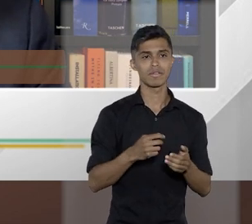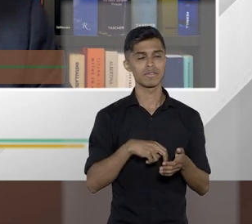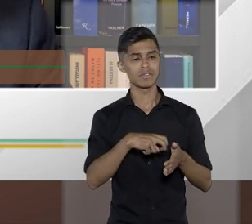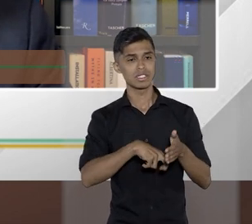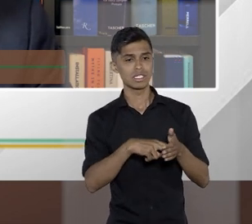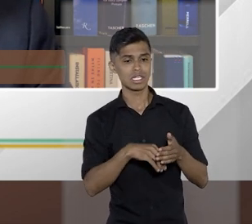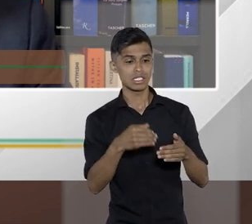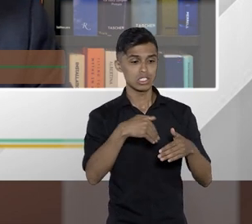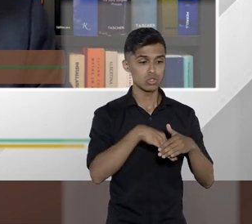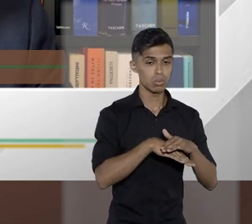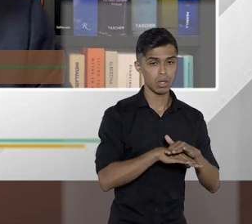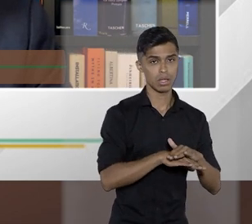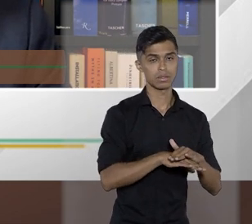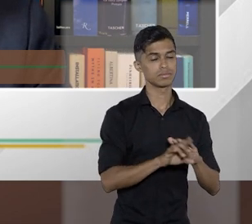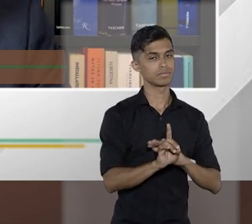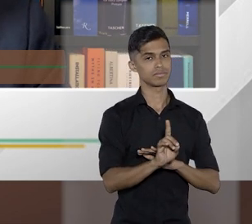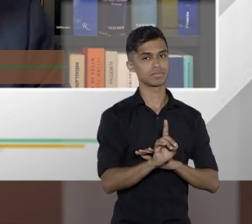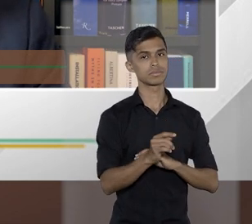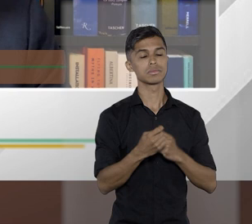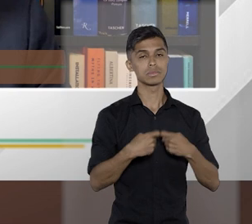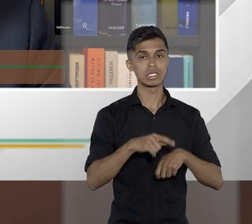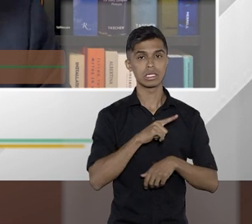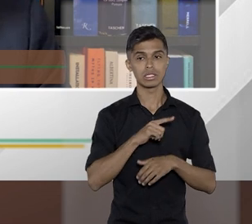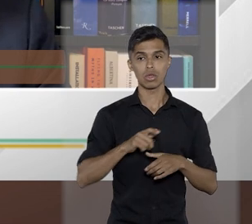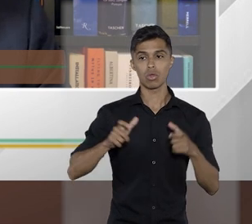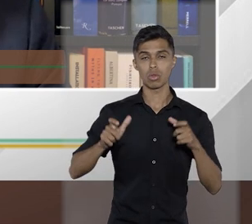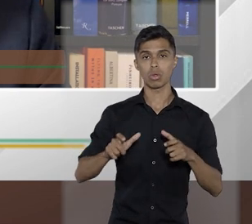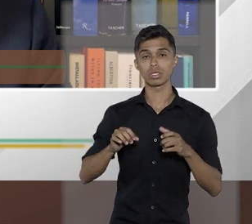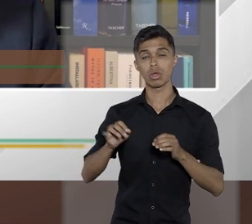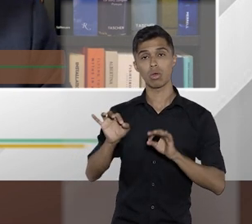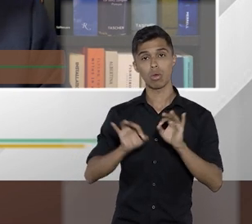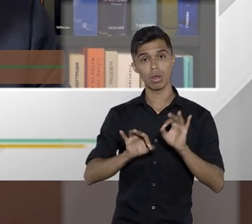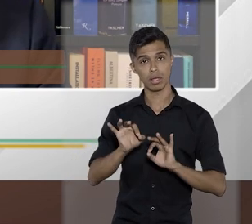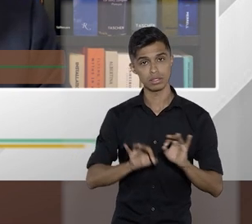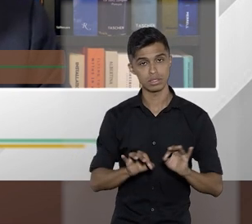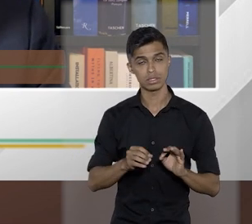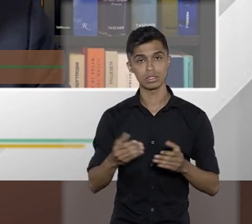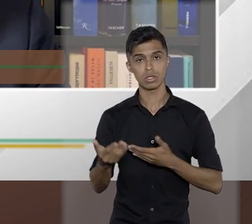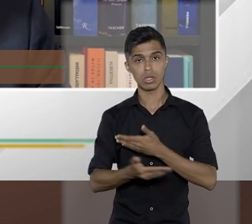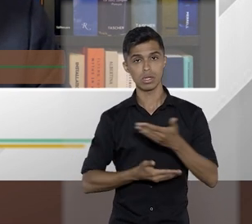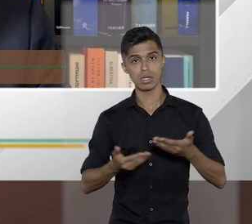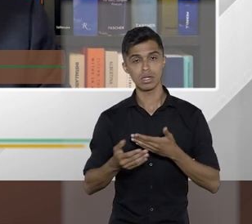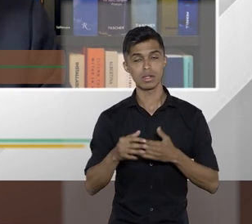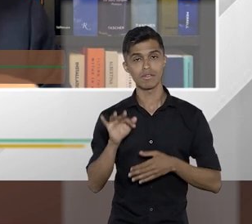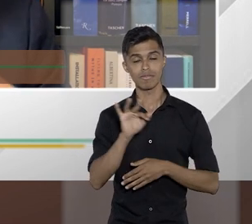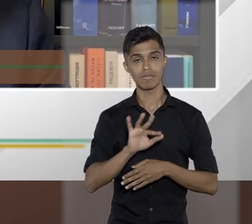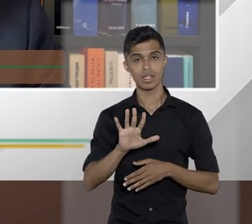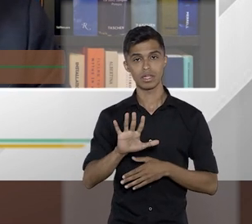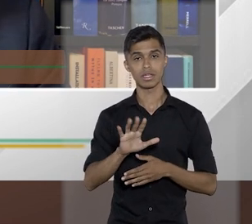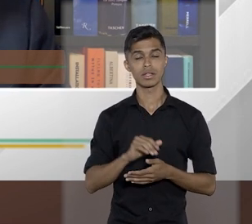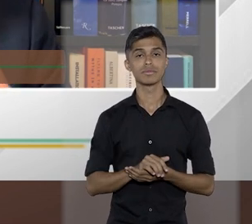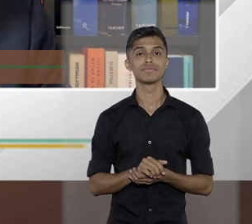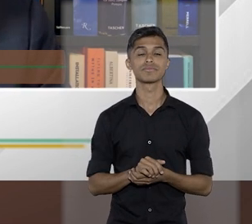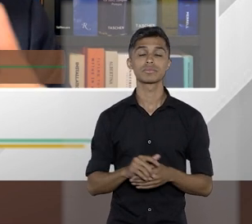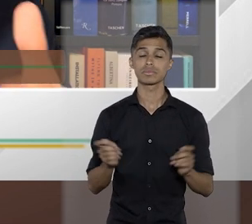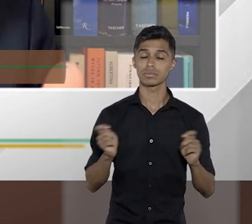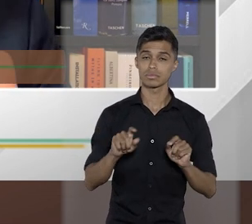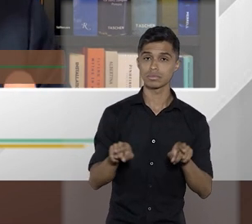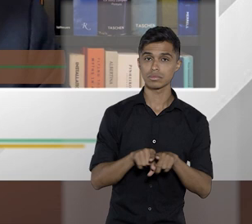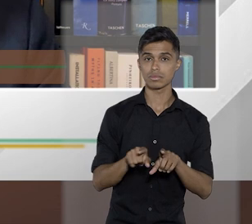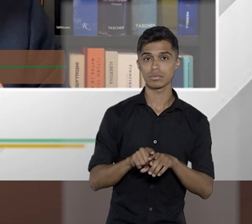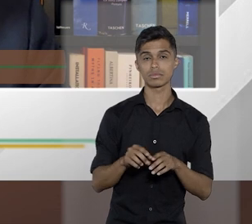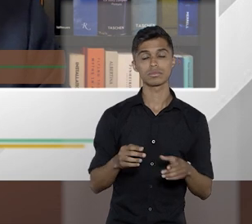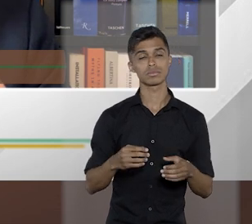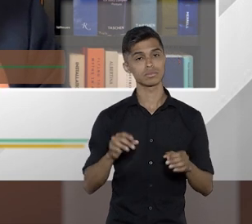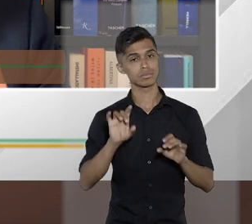gaveta. A gente tem de ter um ambiente de coordenação e cooperação federativa e temos também de ter